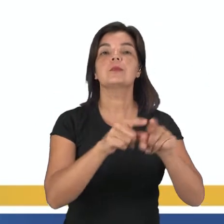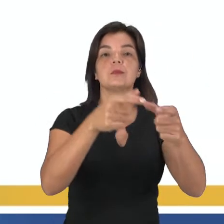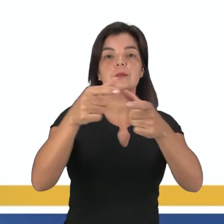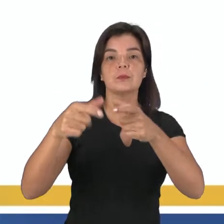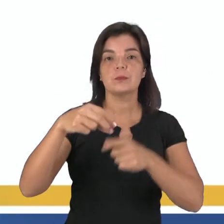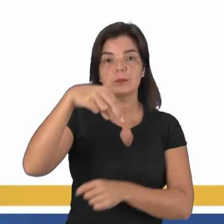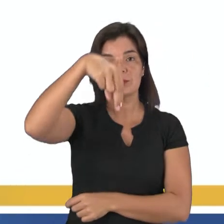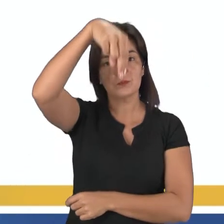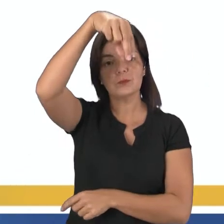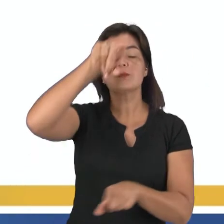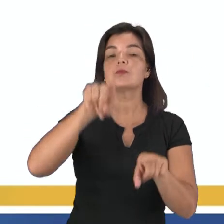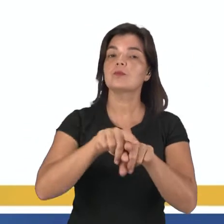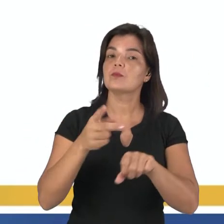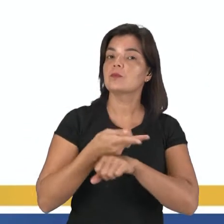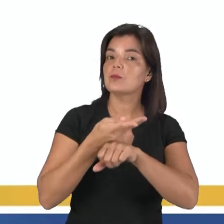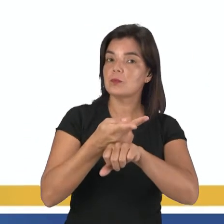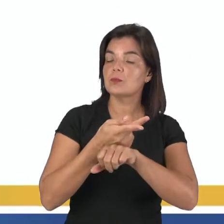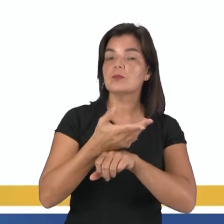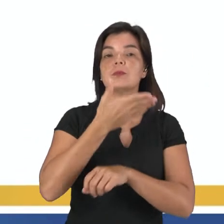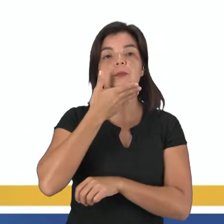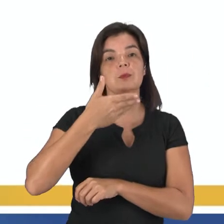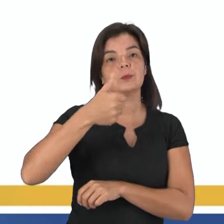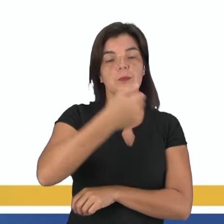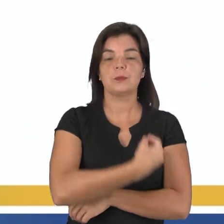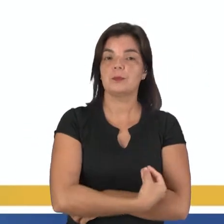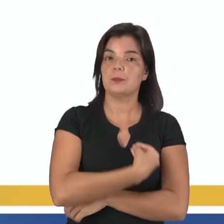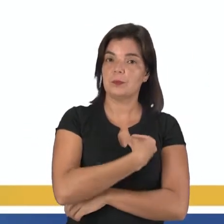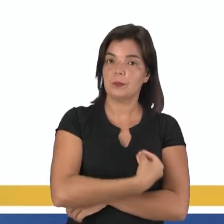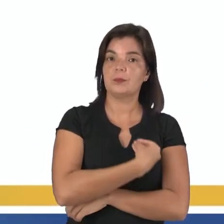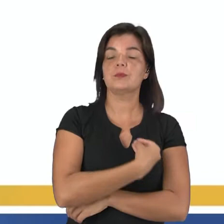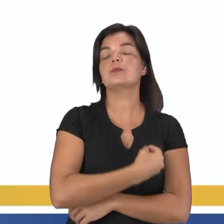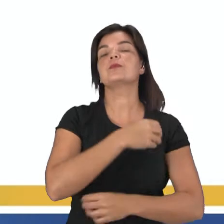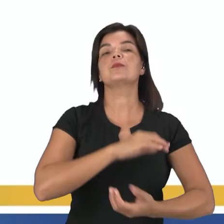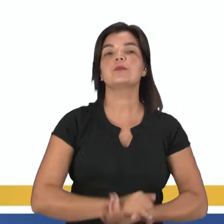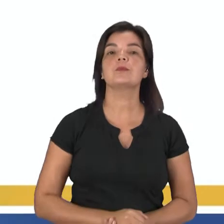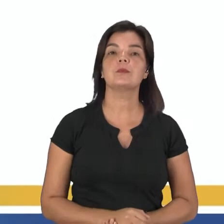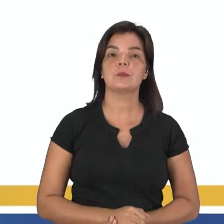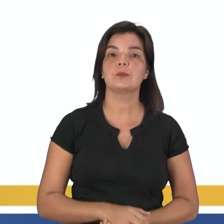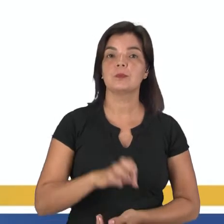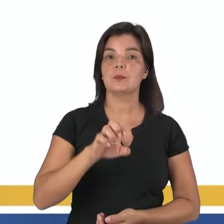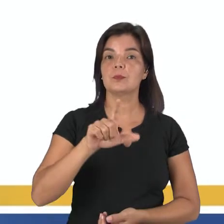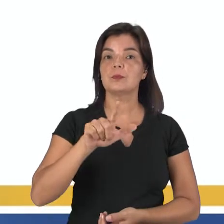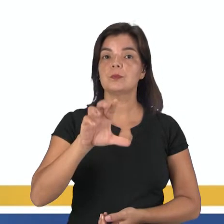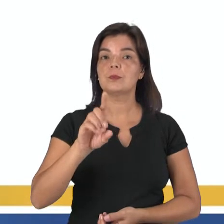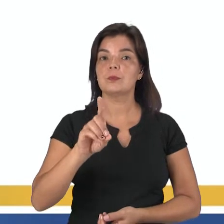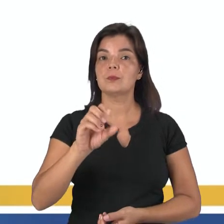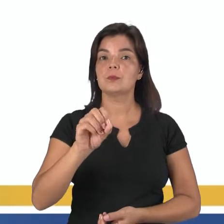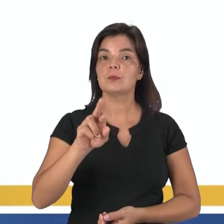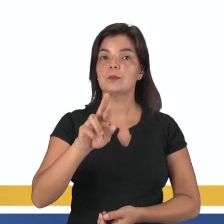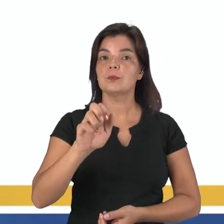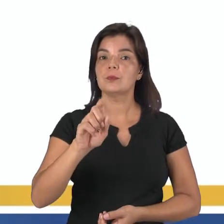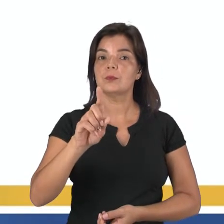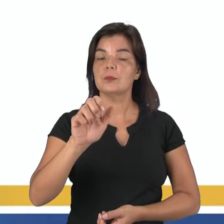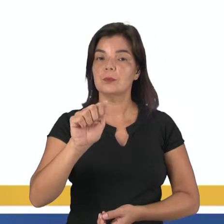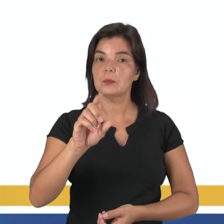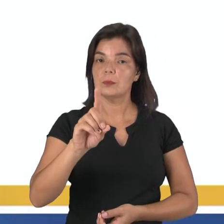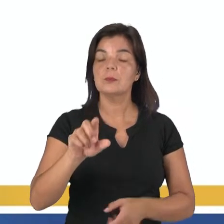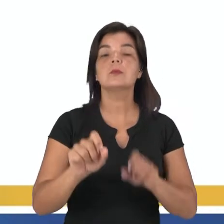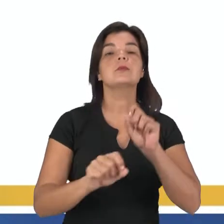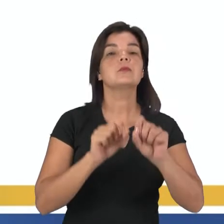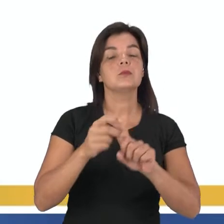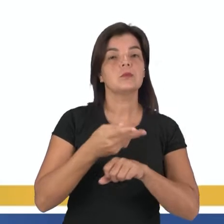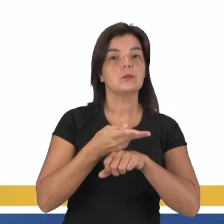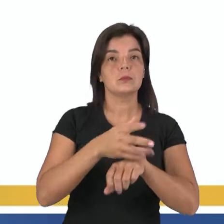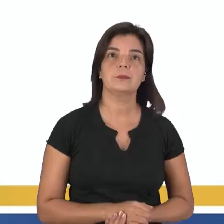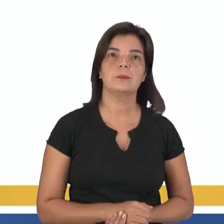região norte em busca de melhores dias, chamado Eldorado, que buscavam aqui na região